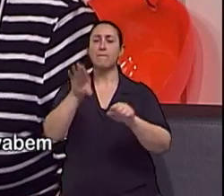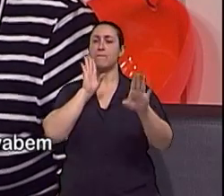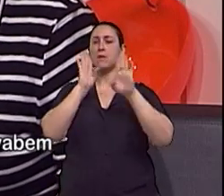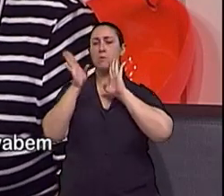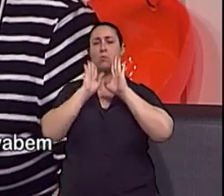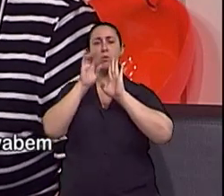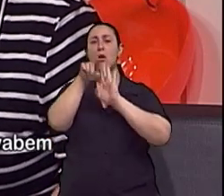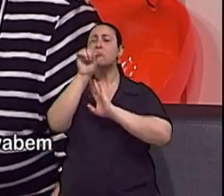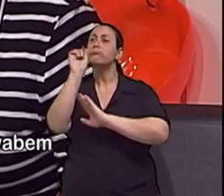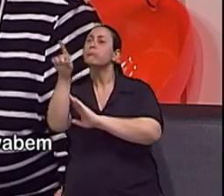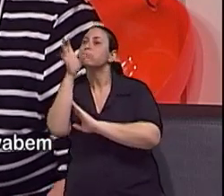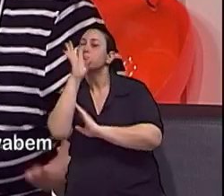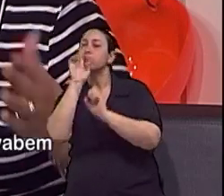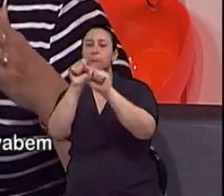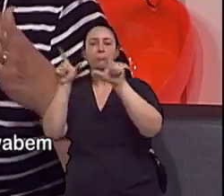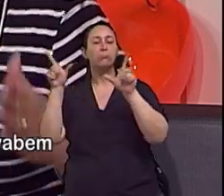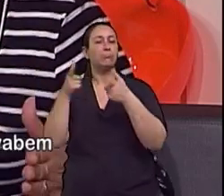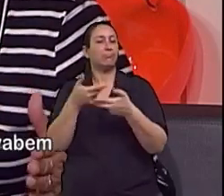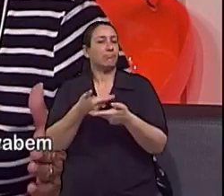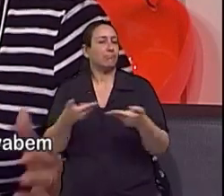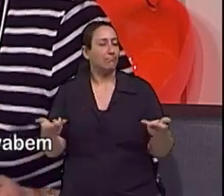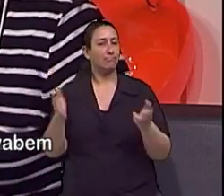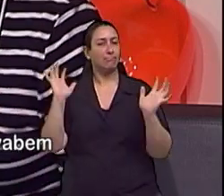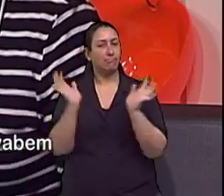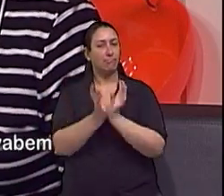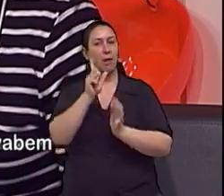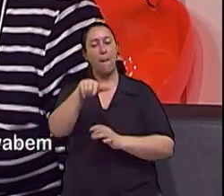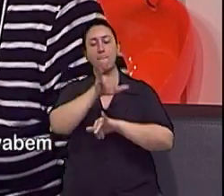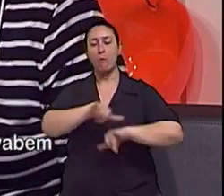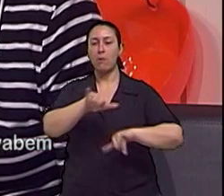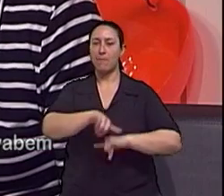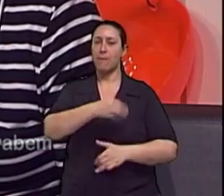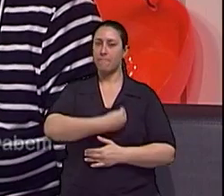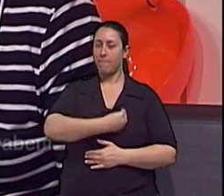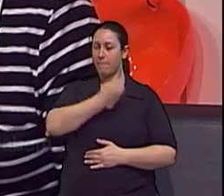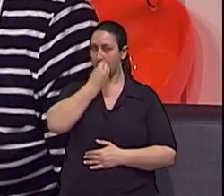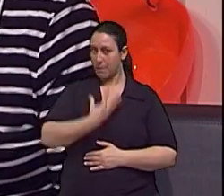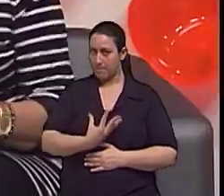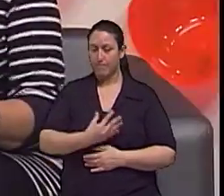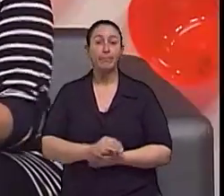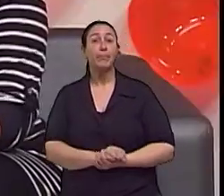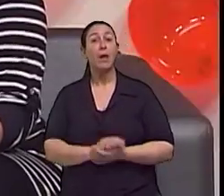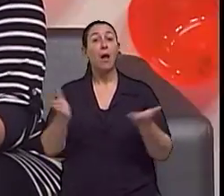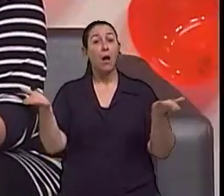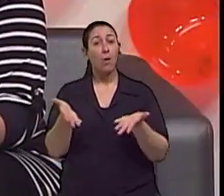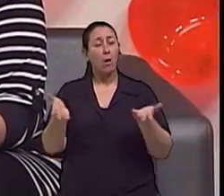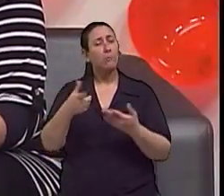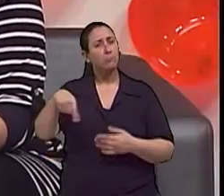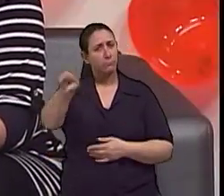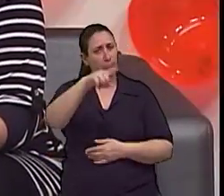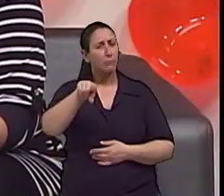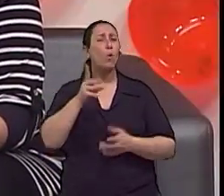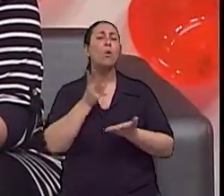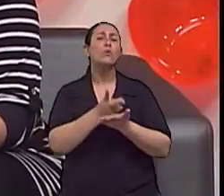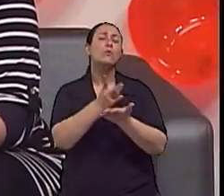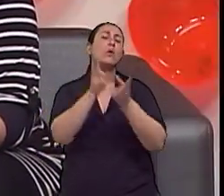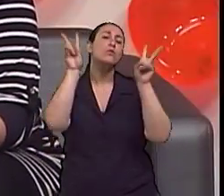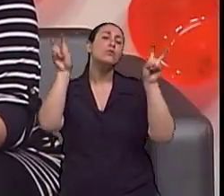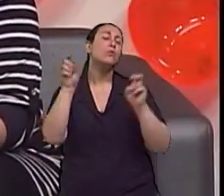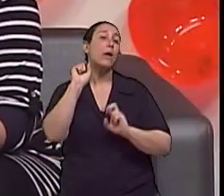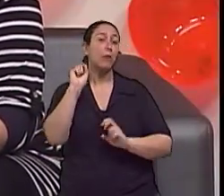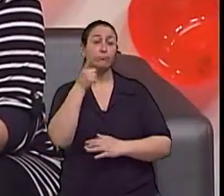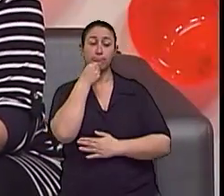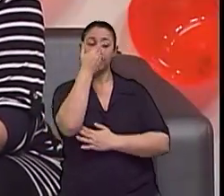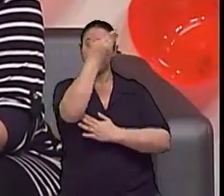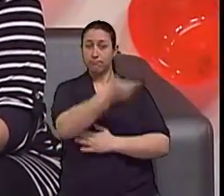facebook.com barra programa Viva Bem. E a gente continua aqui conversando com o